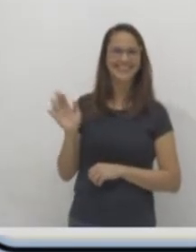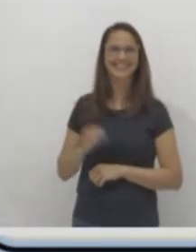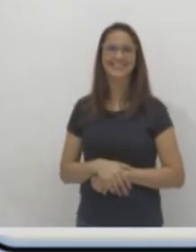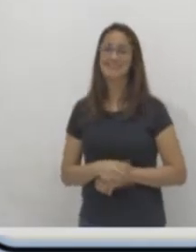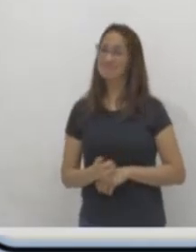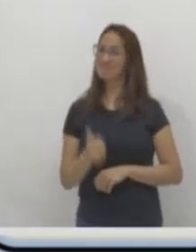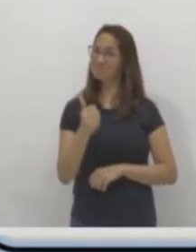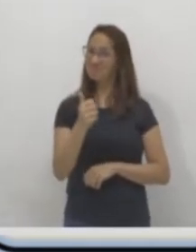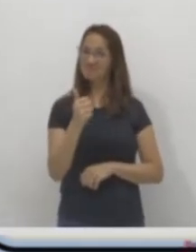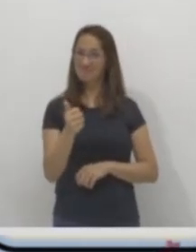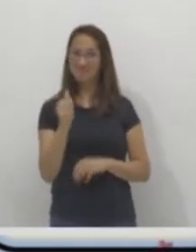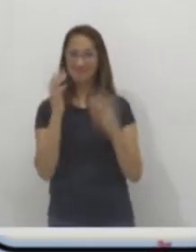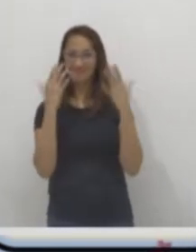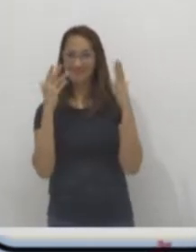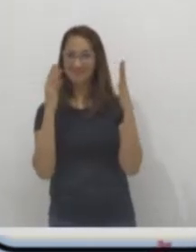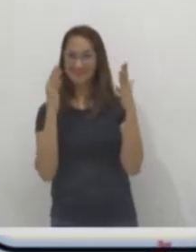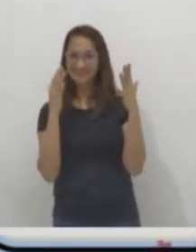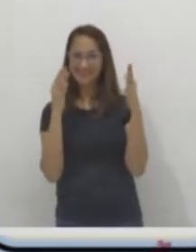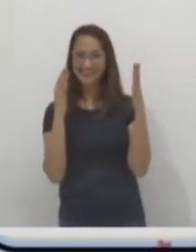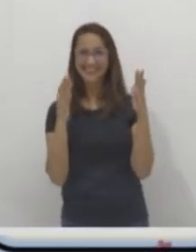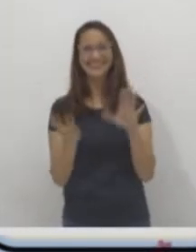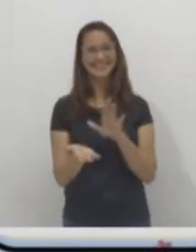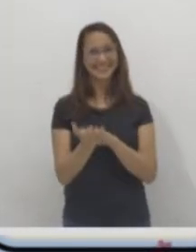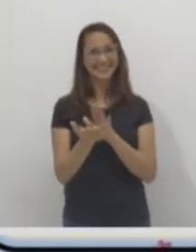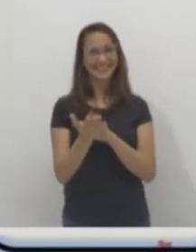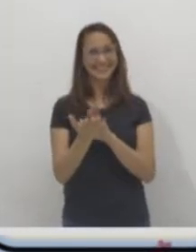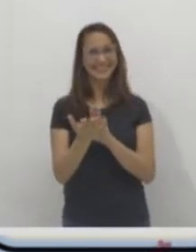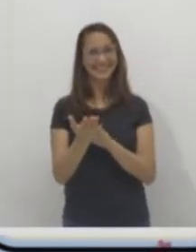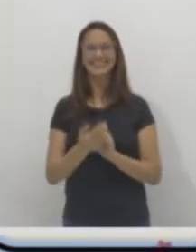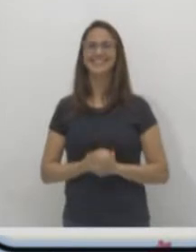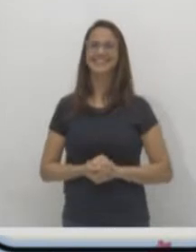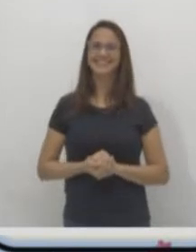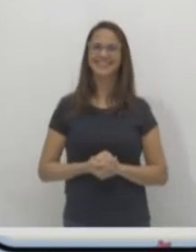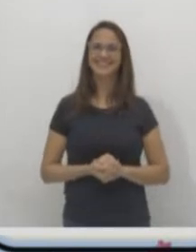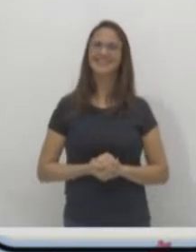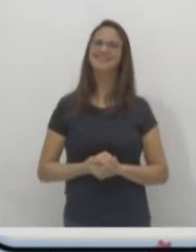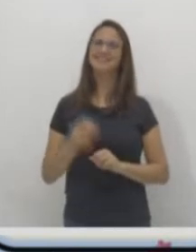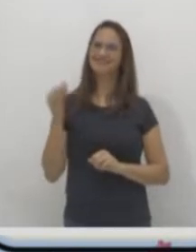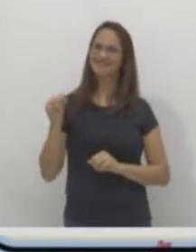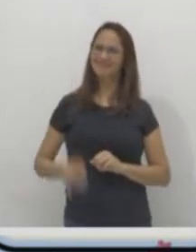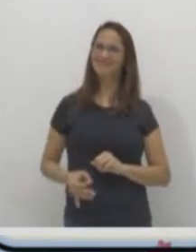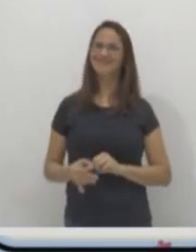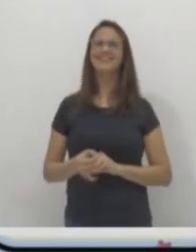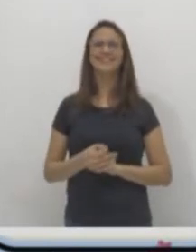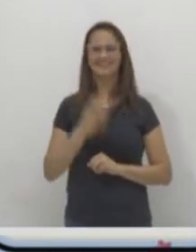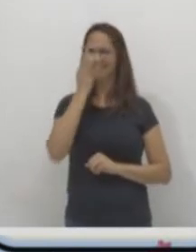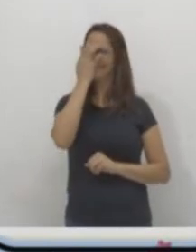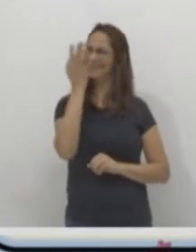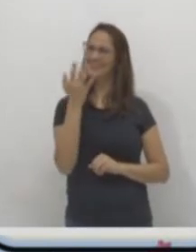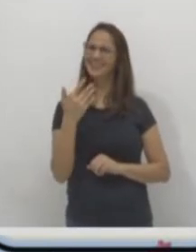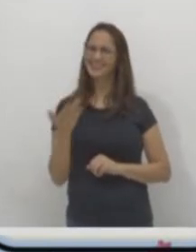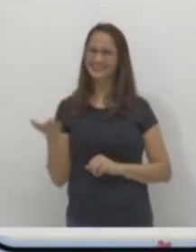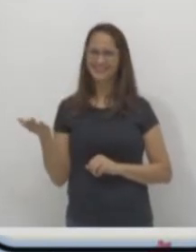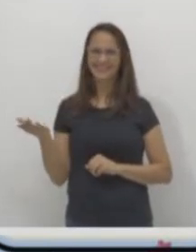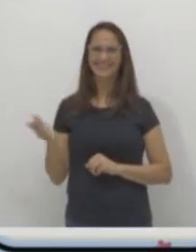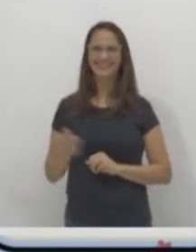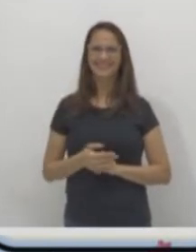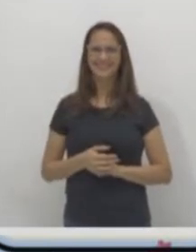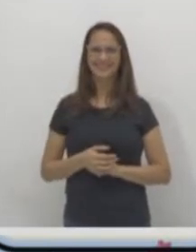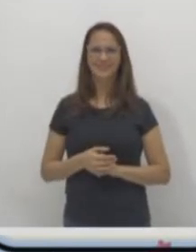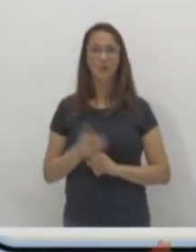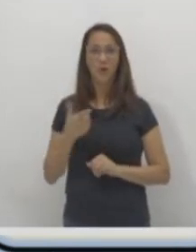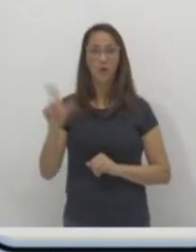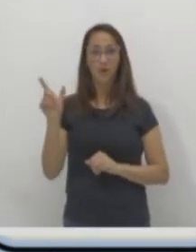bola. Salva de palmas para você, que você merece. Fez muito bem a atividade. Viu só como foi fácil, galera? Então, ver mais uma